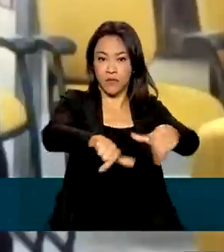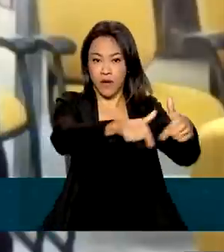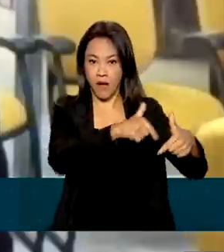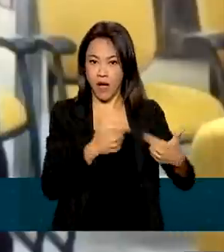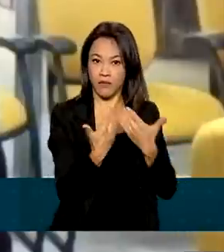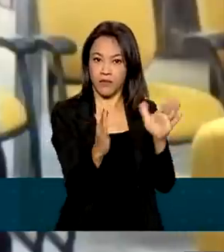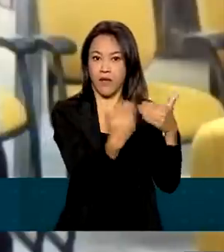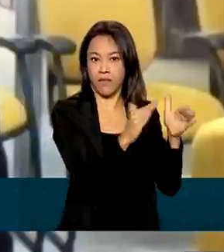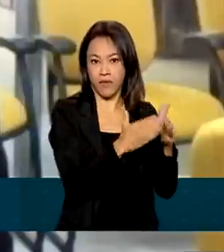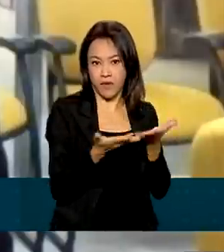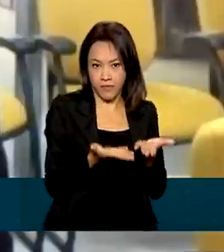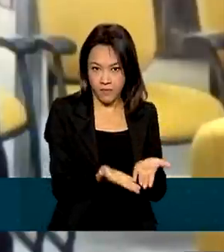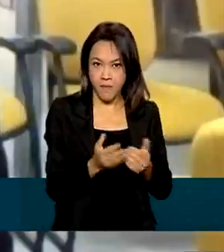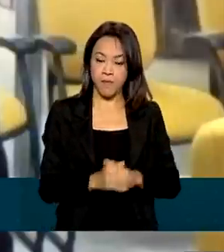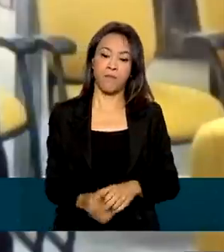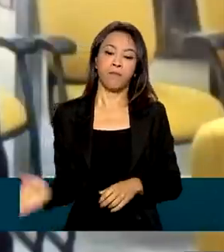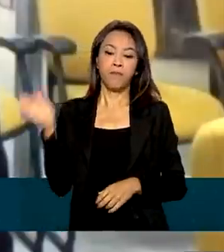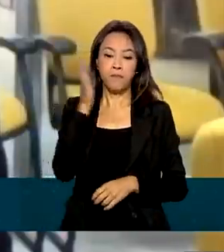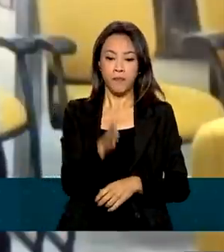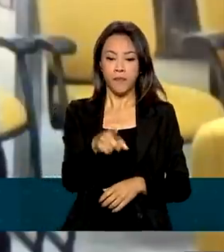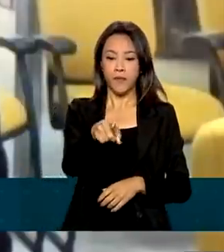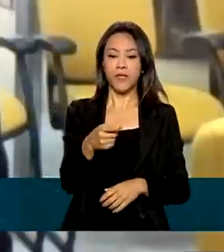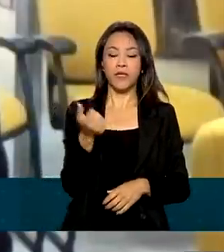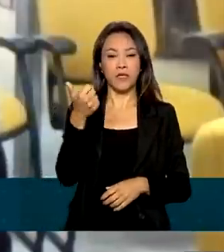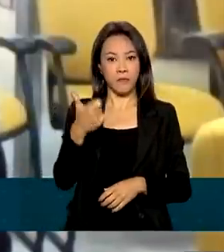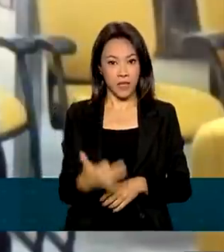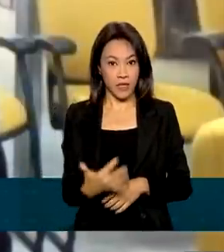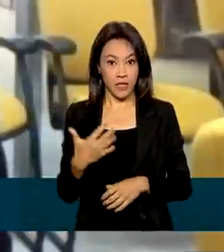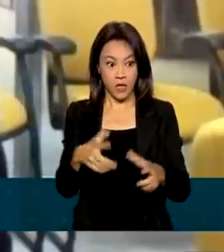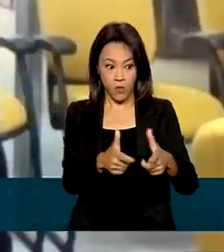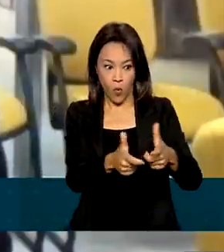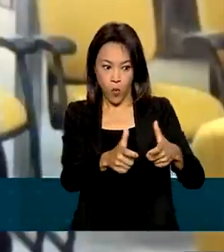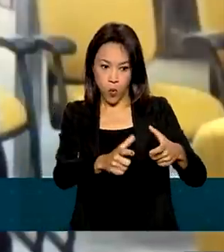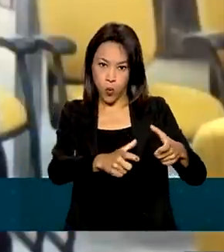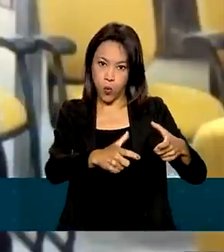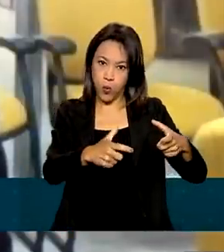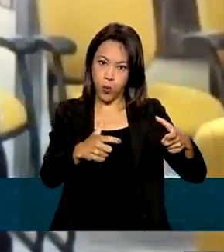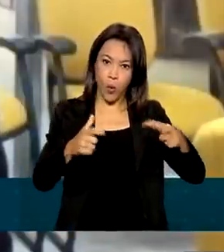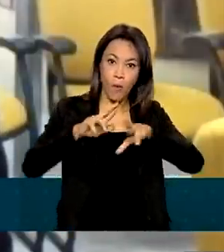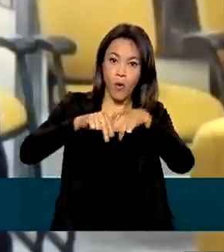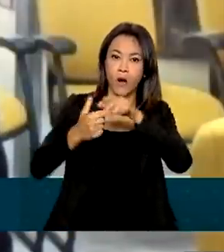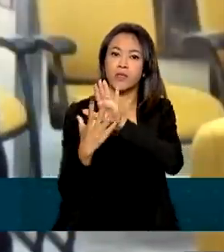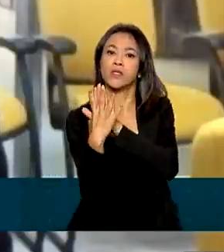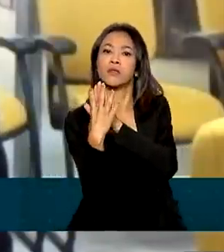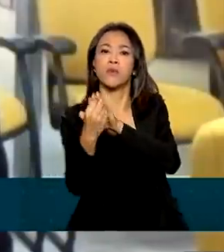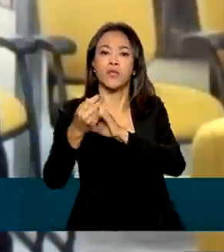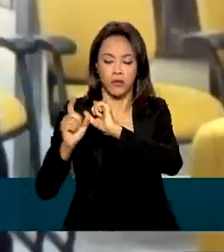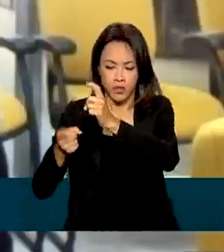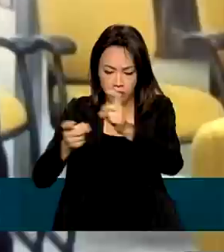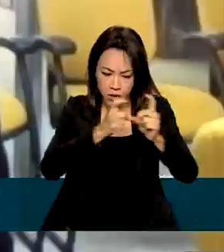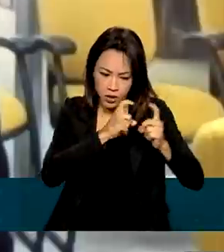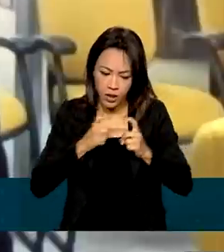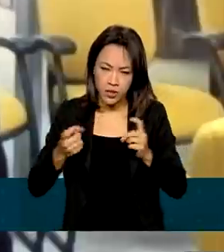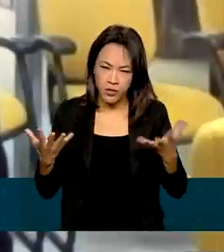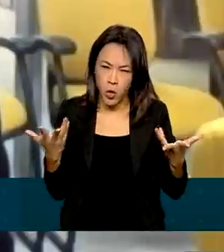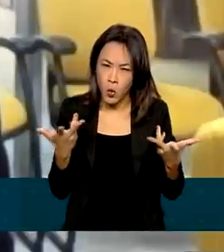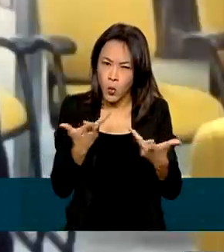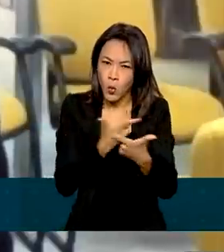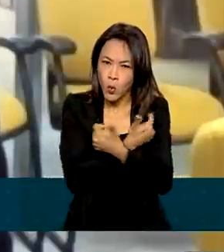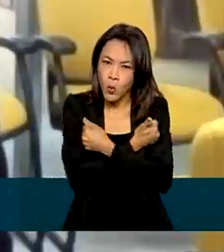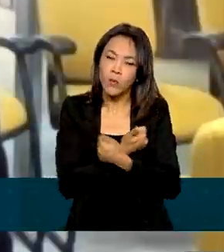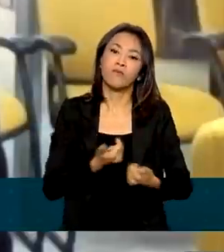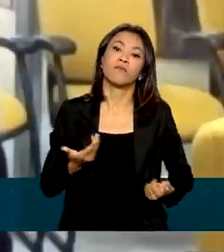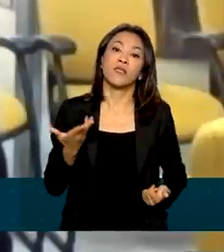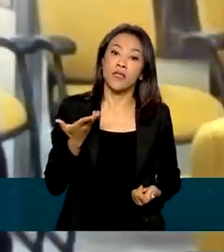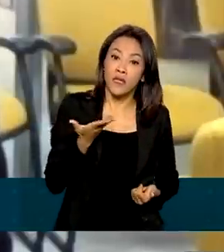expectativa é que com o crescimento que haverá com um modelo de gestão muito mais moderno e eficiente, que essa conta